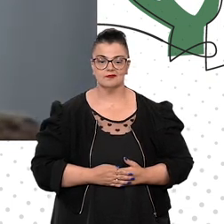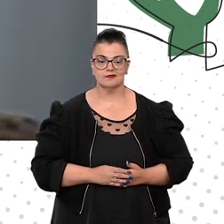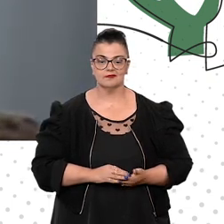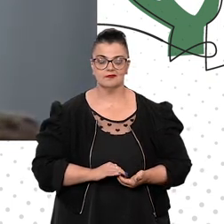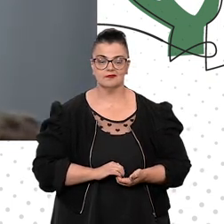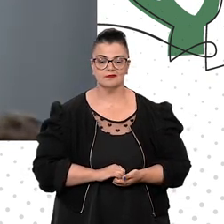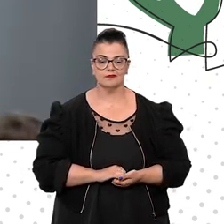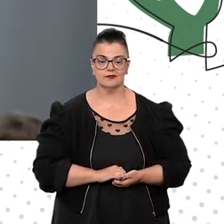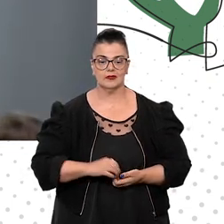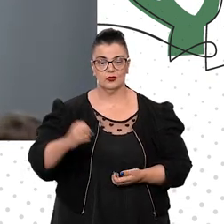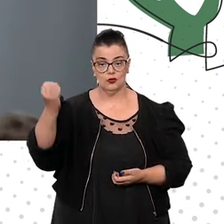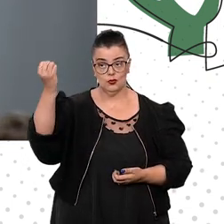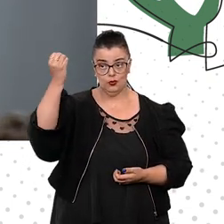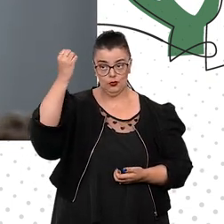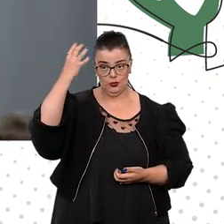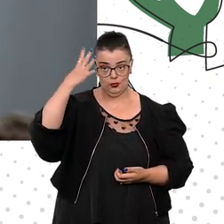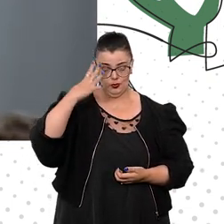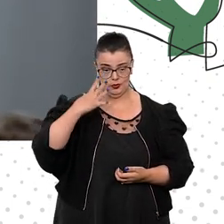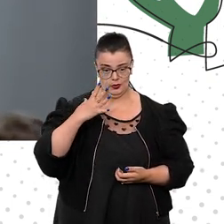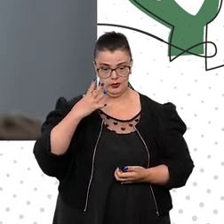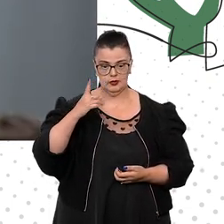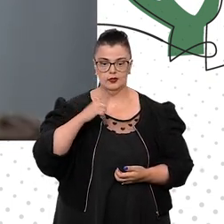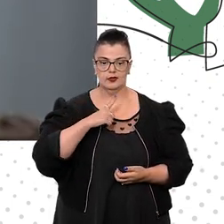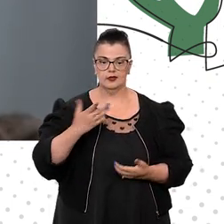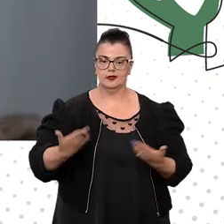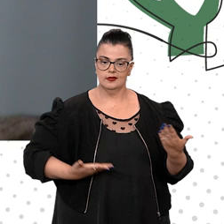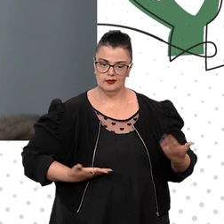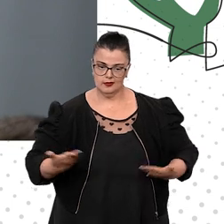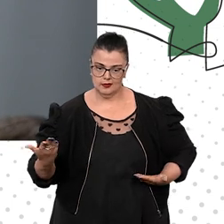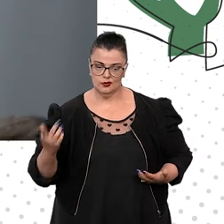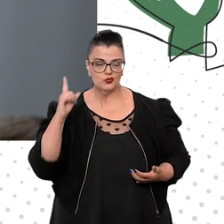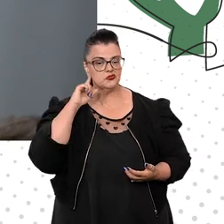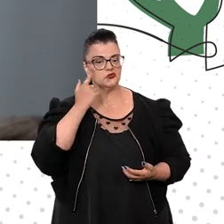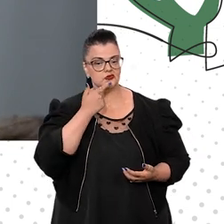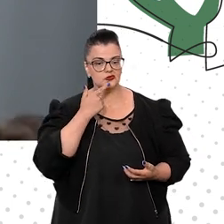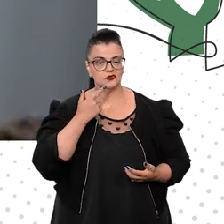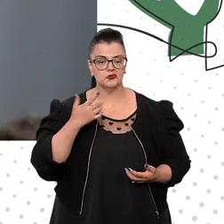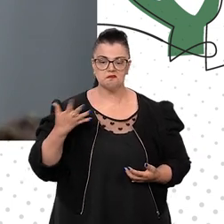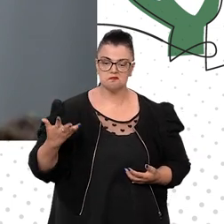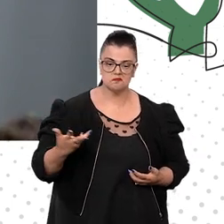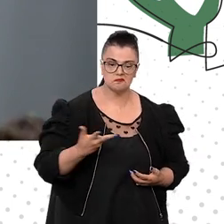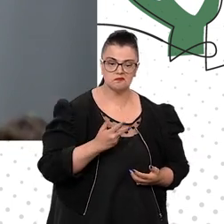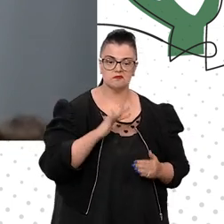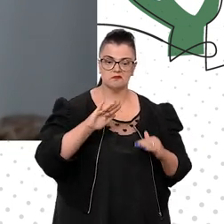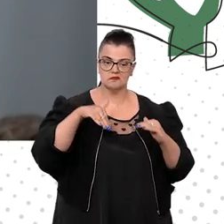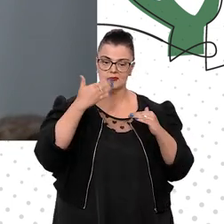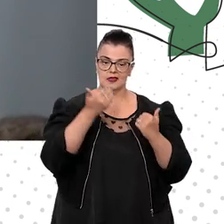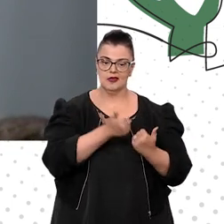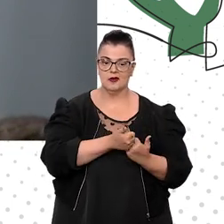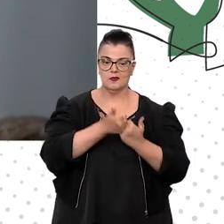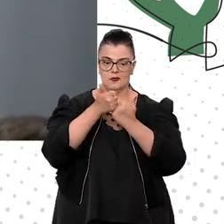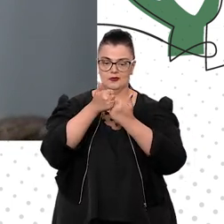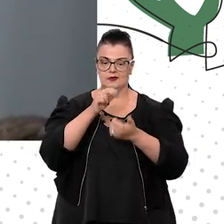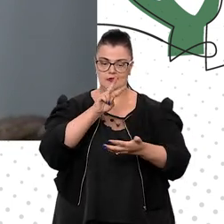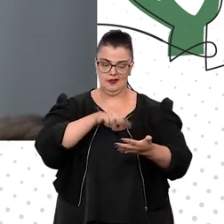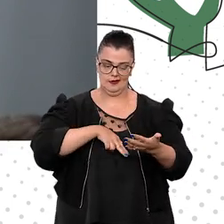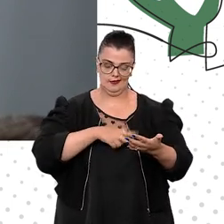A luz dos nossos colaboradores surdos é enorme, mas precisamos de um apoio para que eu possa ler.